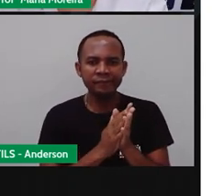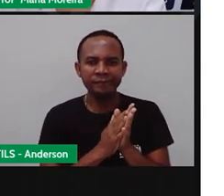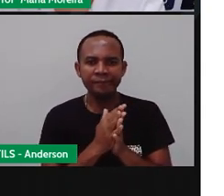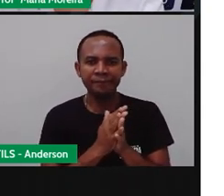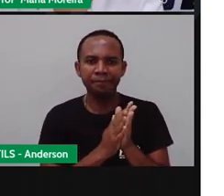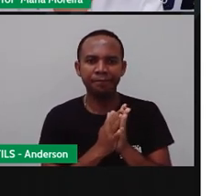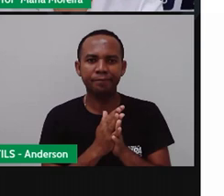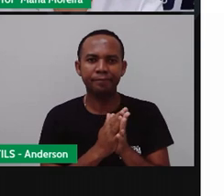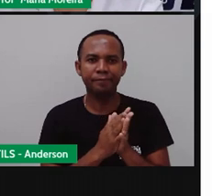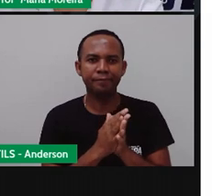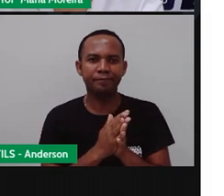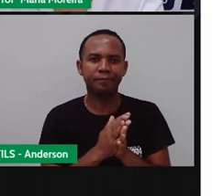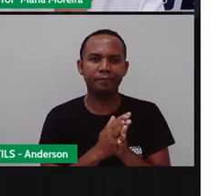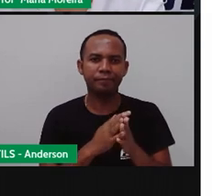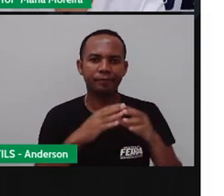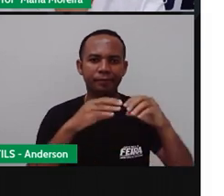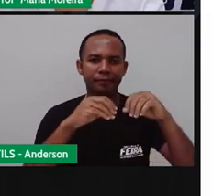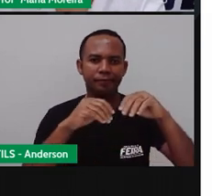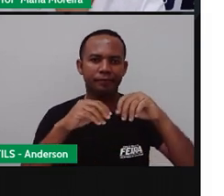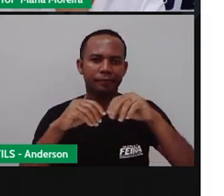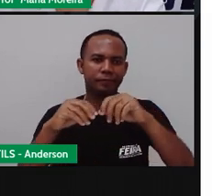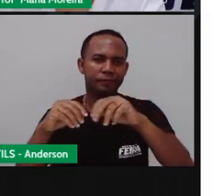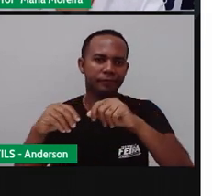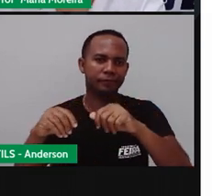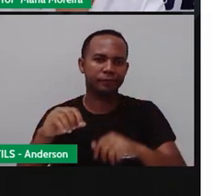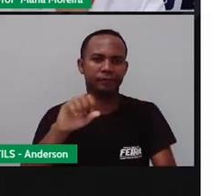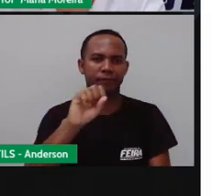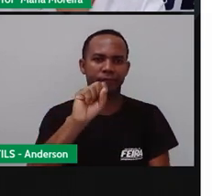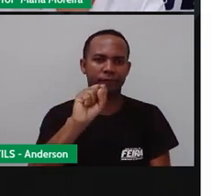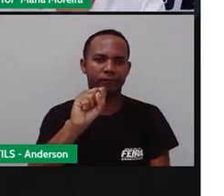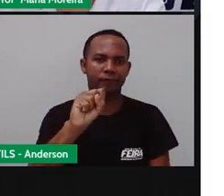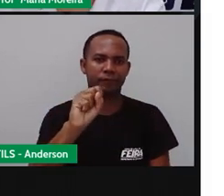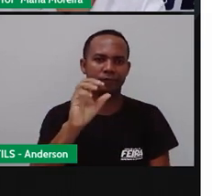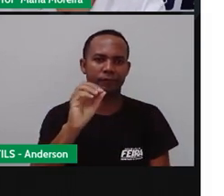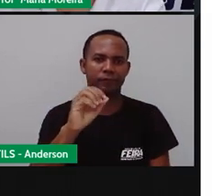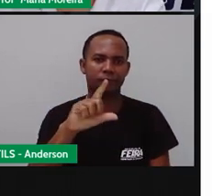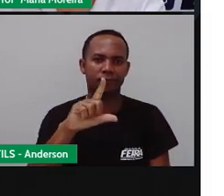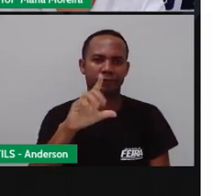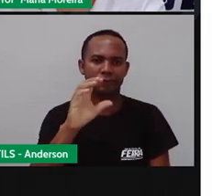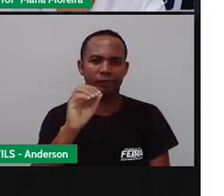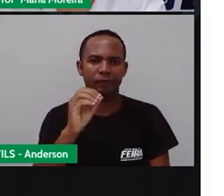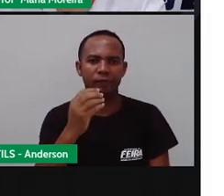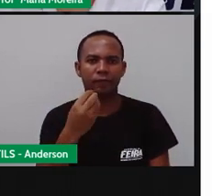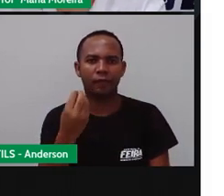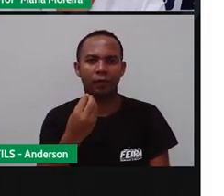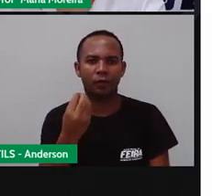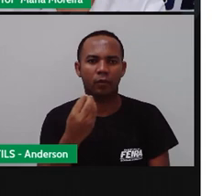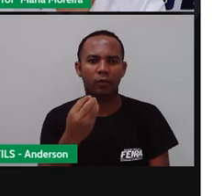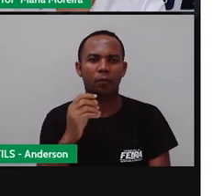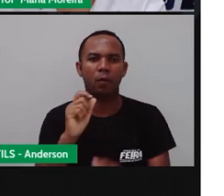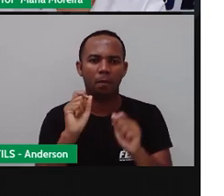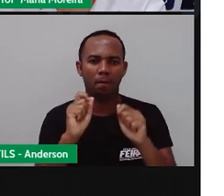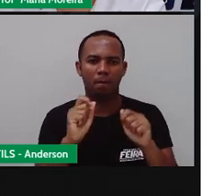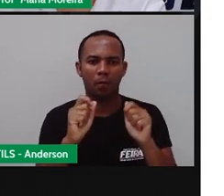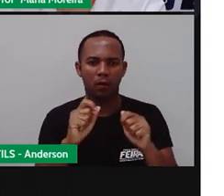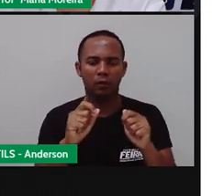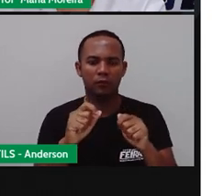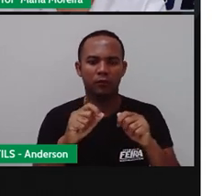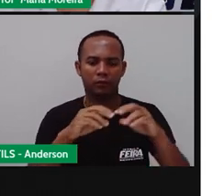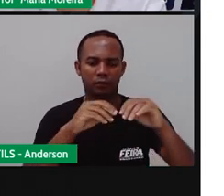Solo Depois é hora de pensar no solo da sua maquete Ele pode simular um